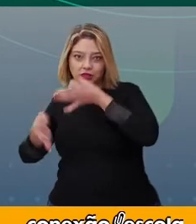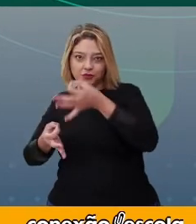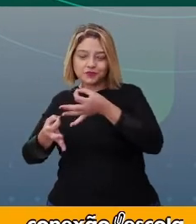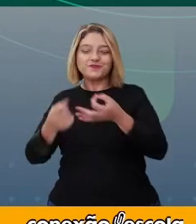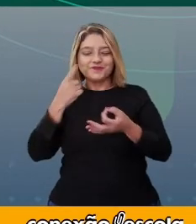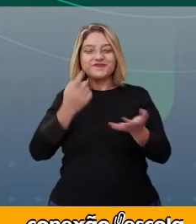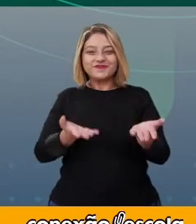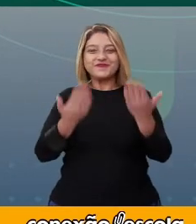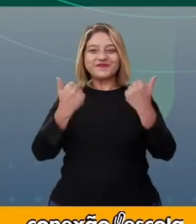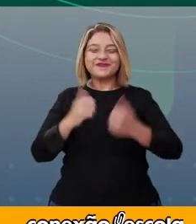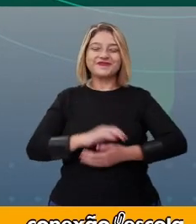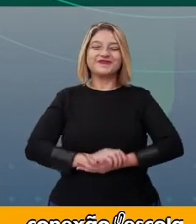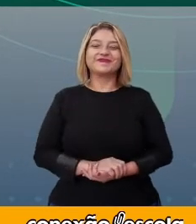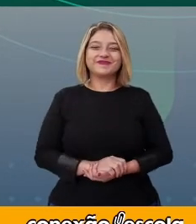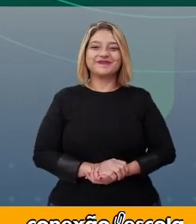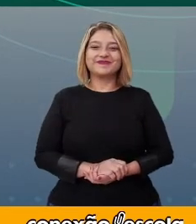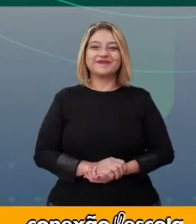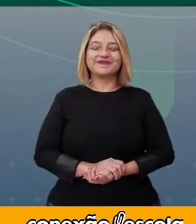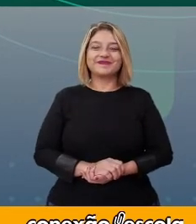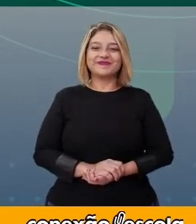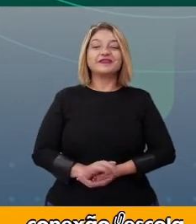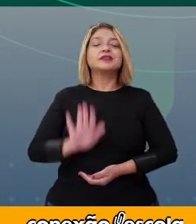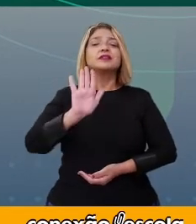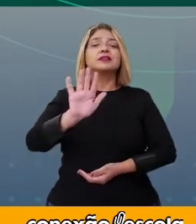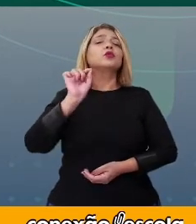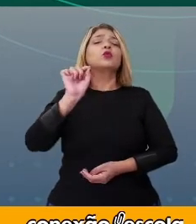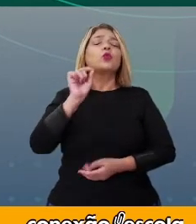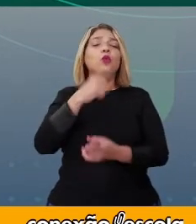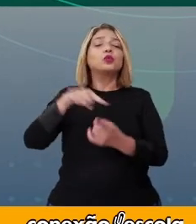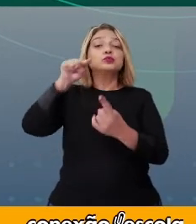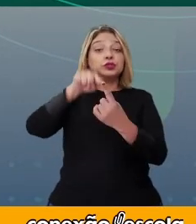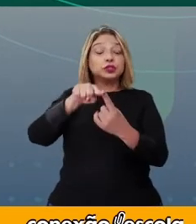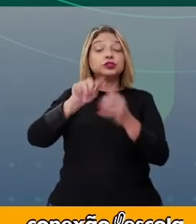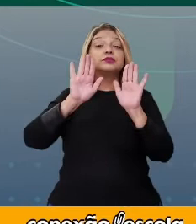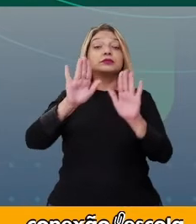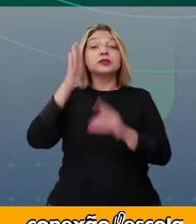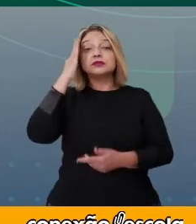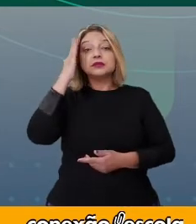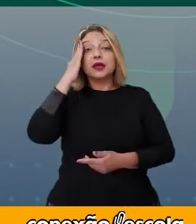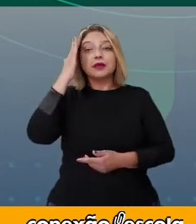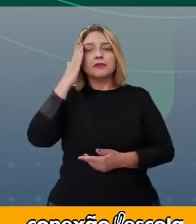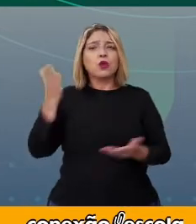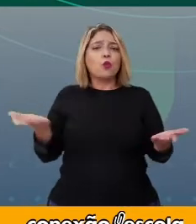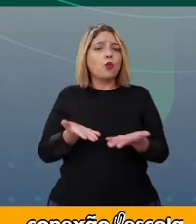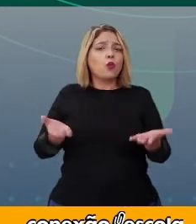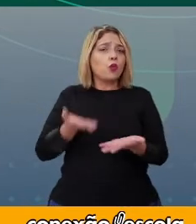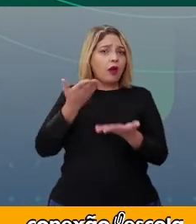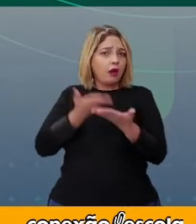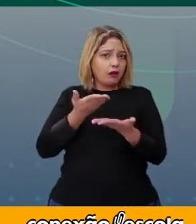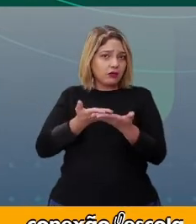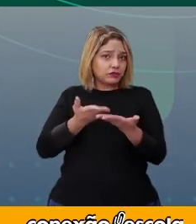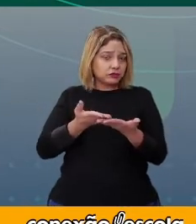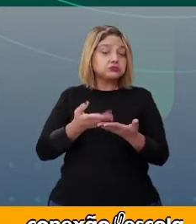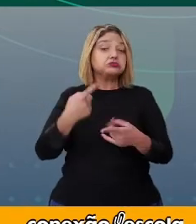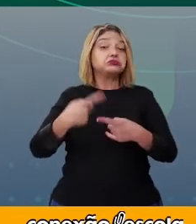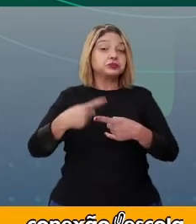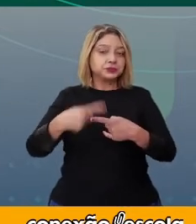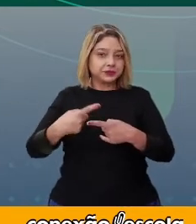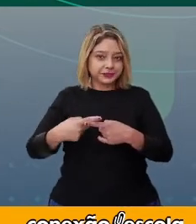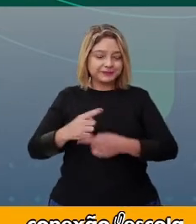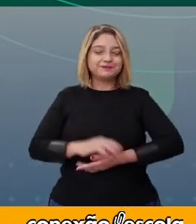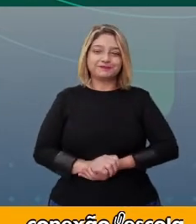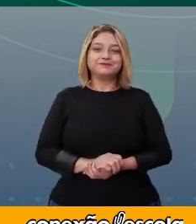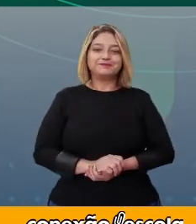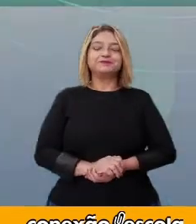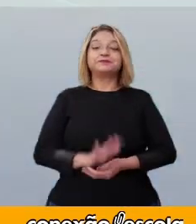Vamos lá? Bem, qual é, então, o nosso objetivo com essa aula de hoje? E